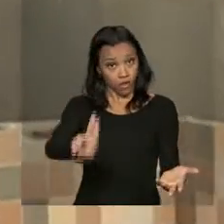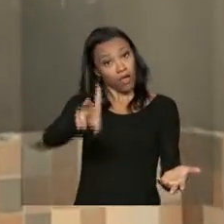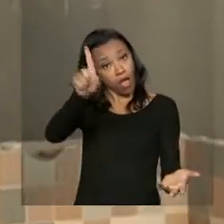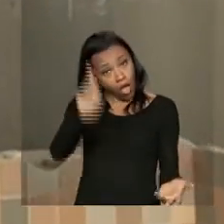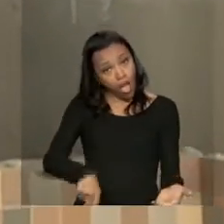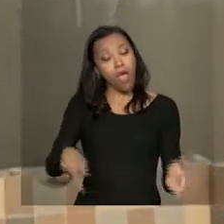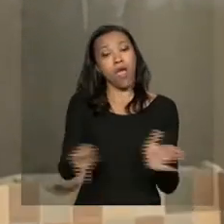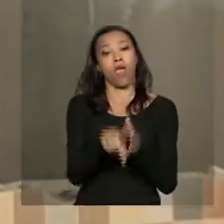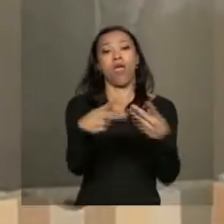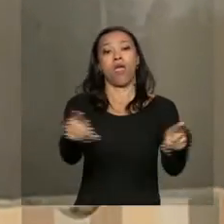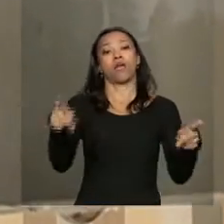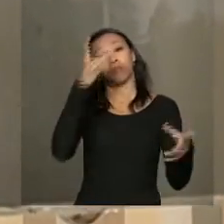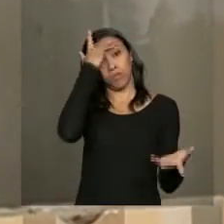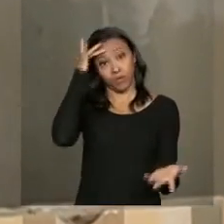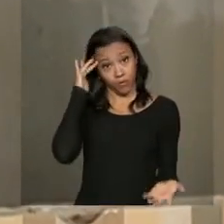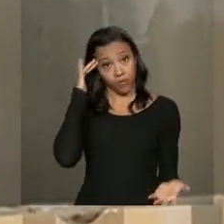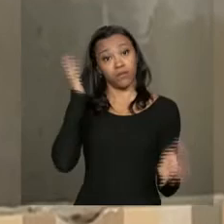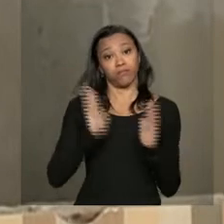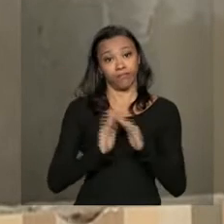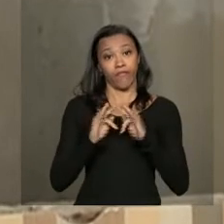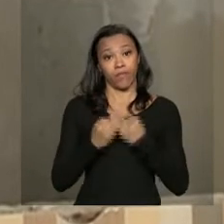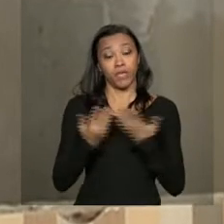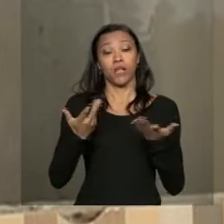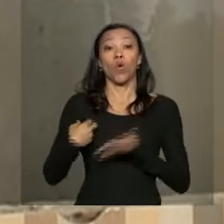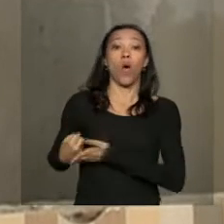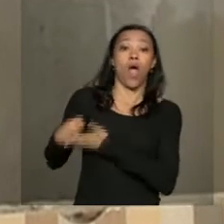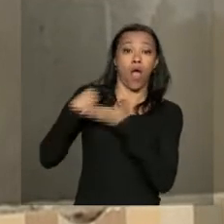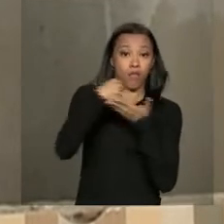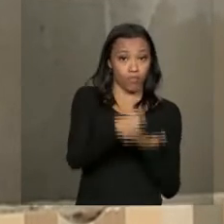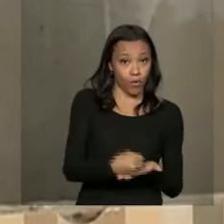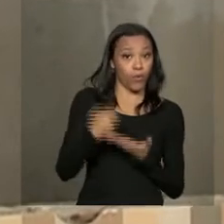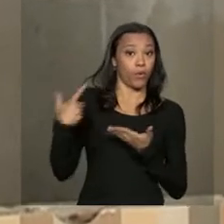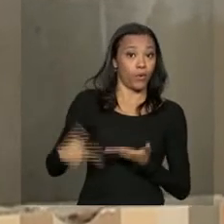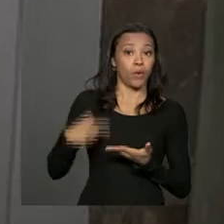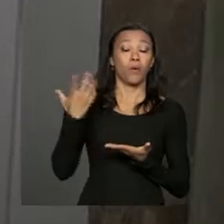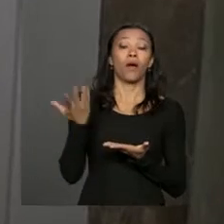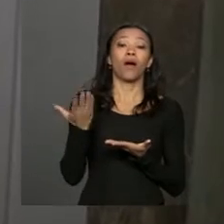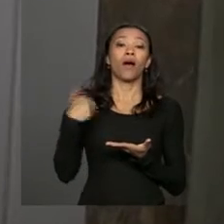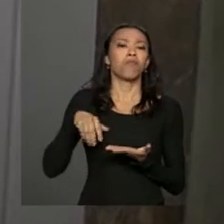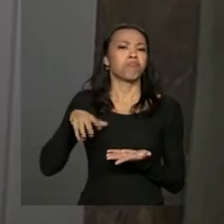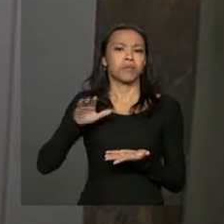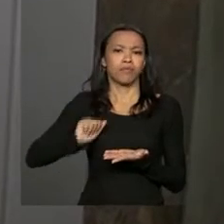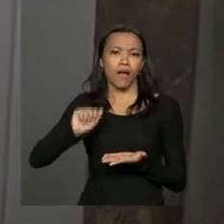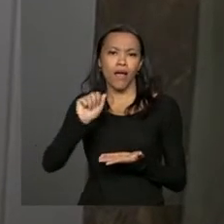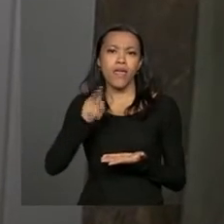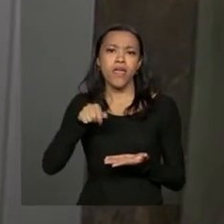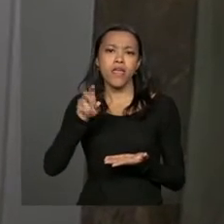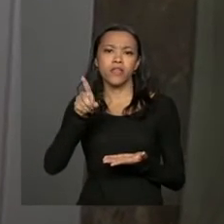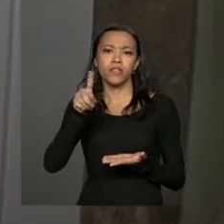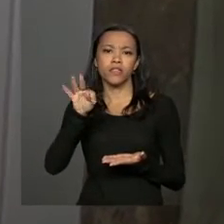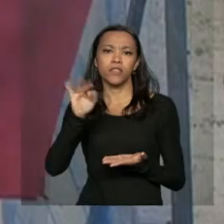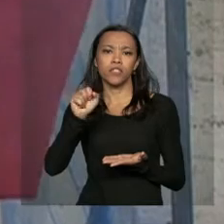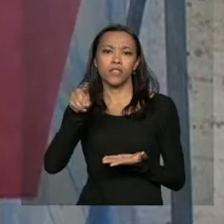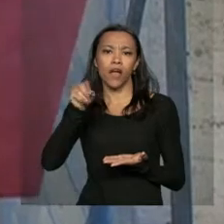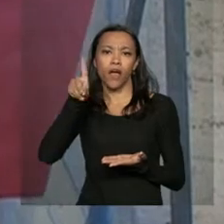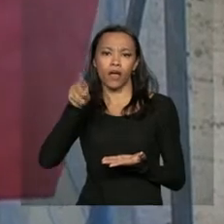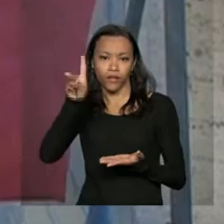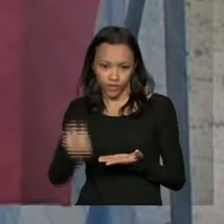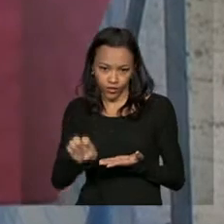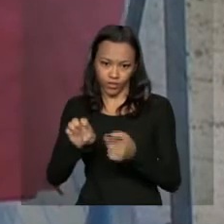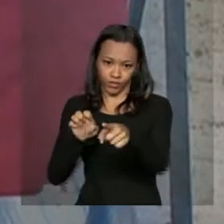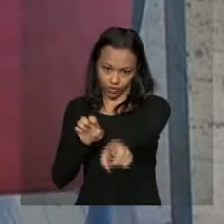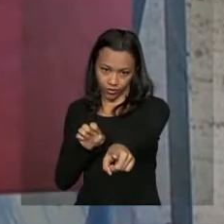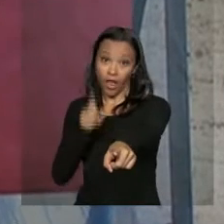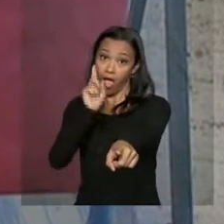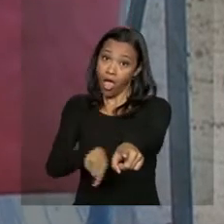são os próprios moradores, com o apoio de uma entidade sem fins lucrativos. No caso do edifício Manuel Congo, a entidade